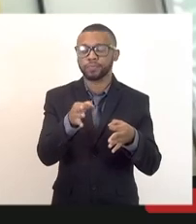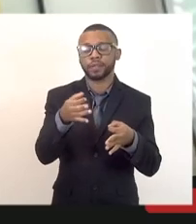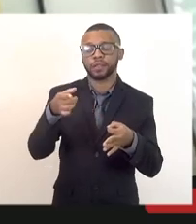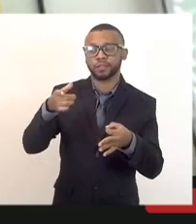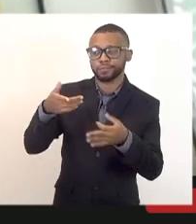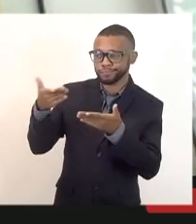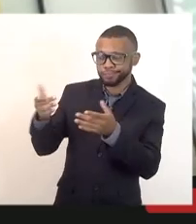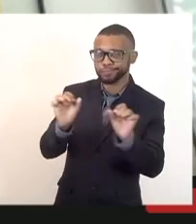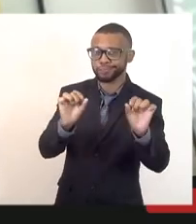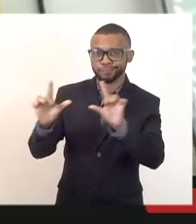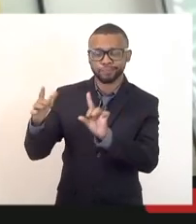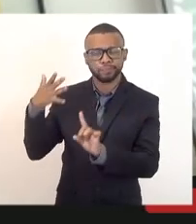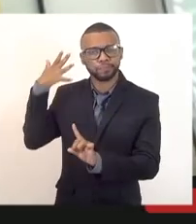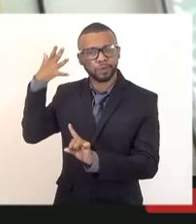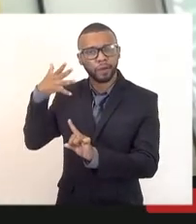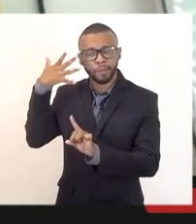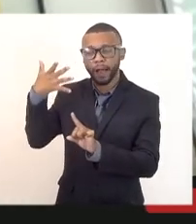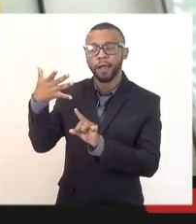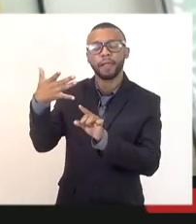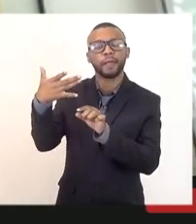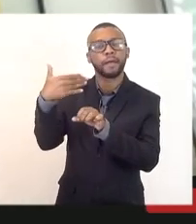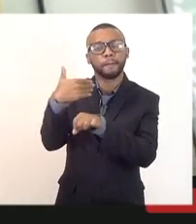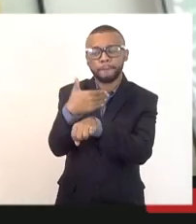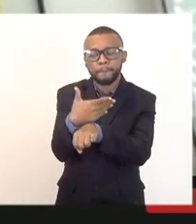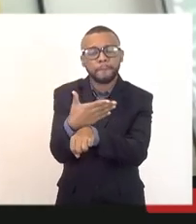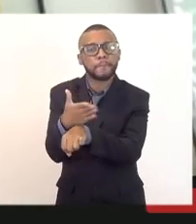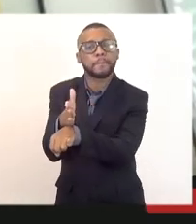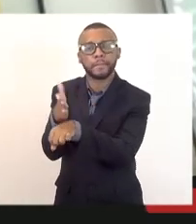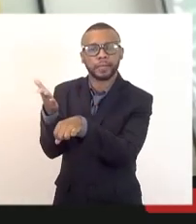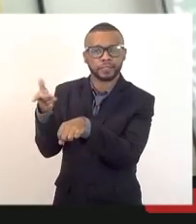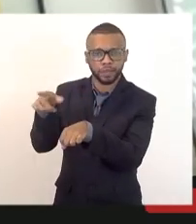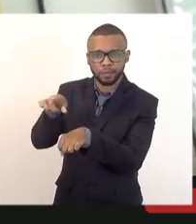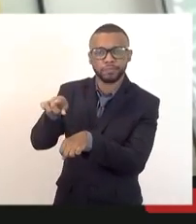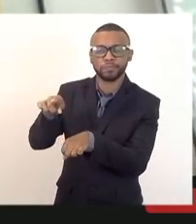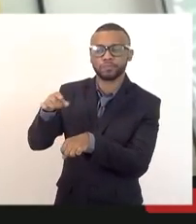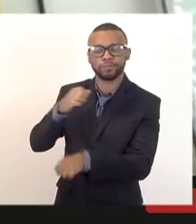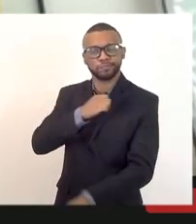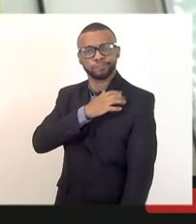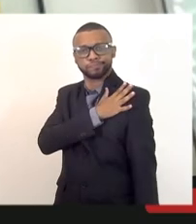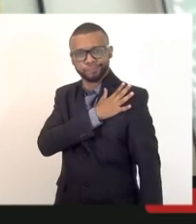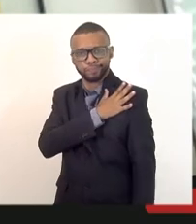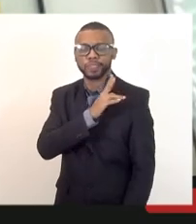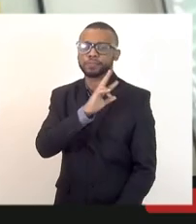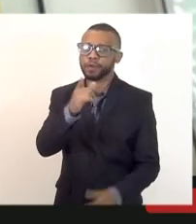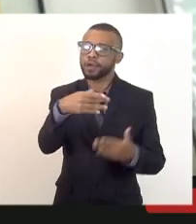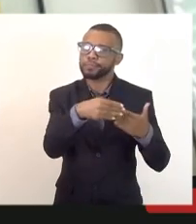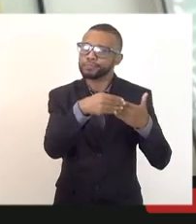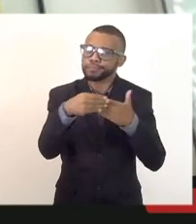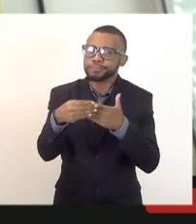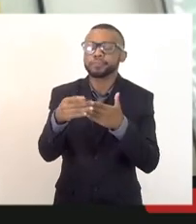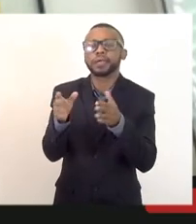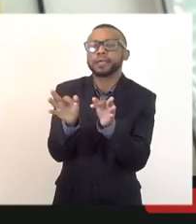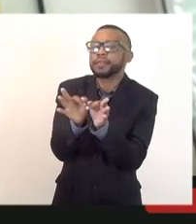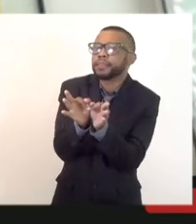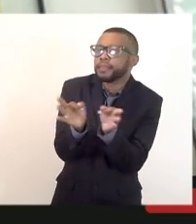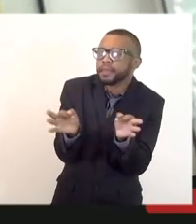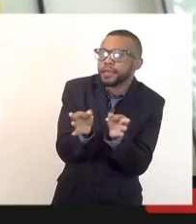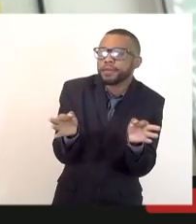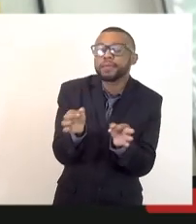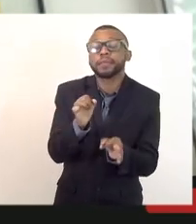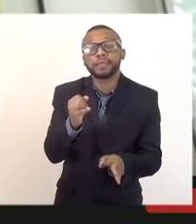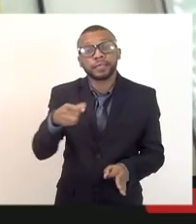a fala maior com vossa excelência e aí a gente vai completando aqui e conduzir de forma bem informal mesmo aqueles que quiserem